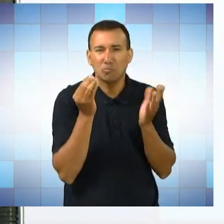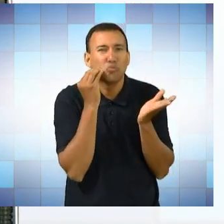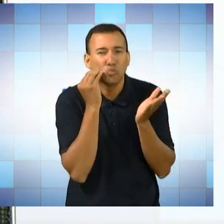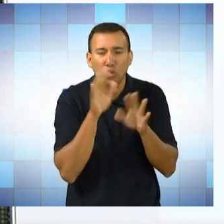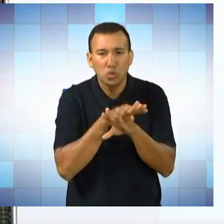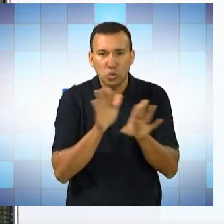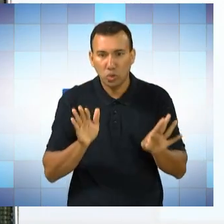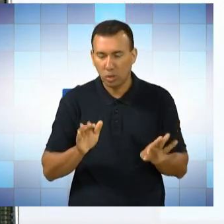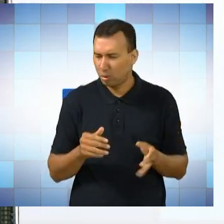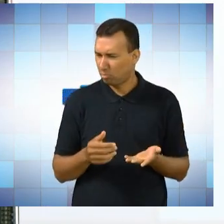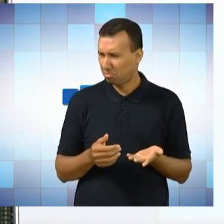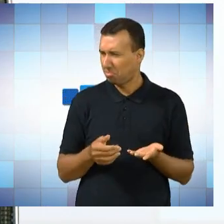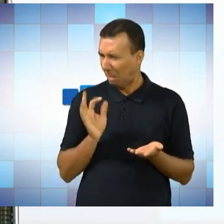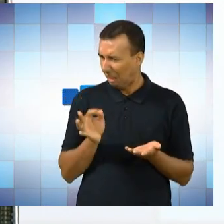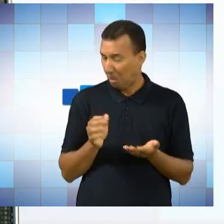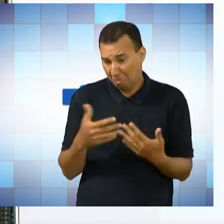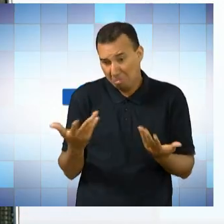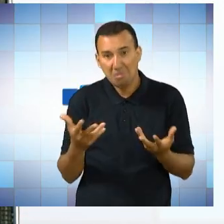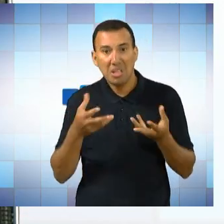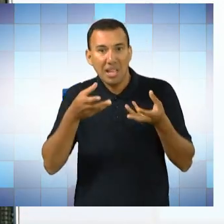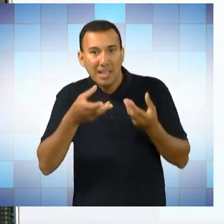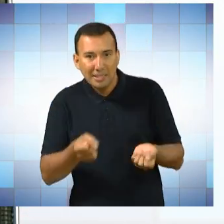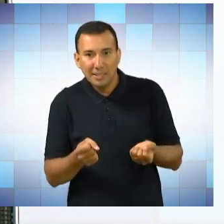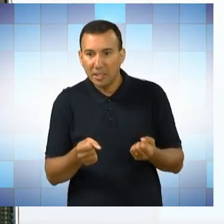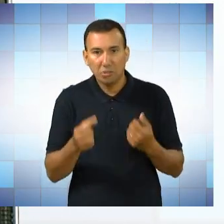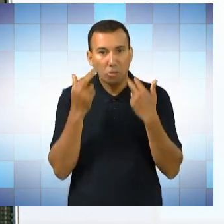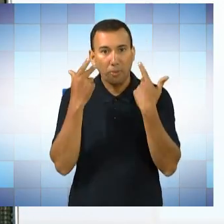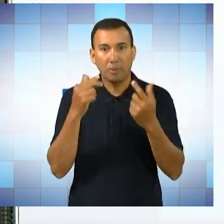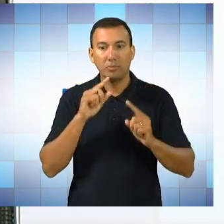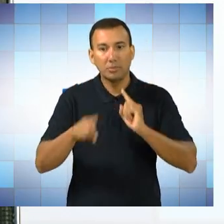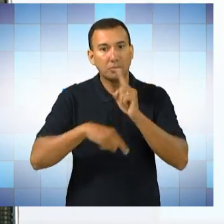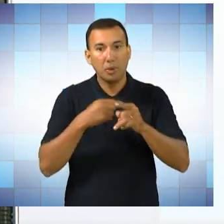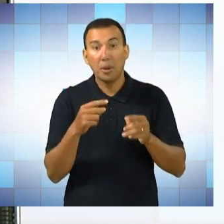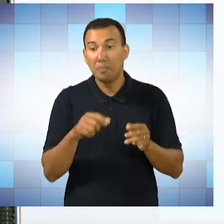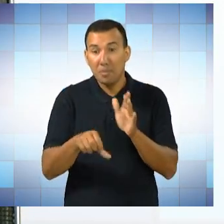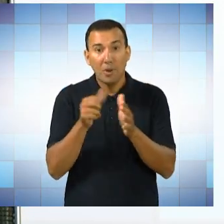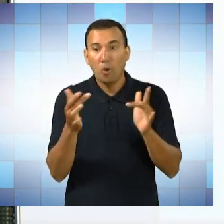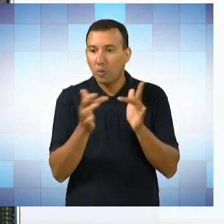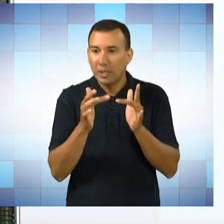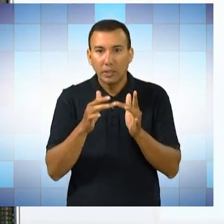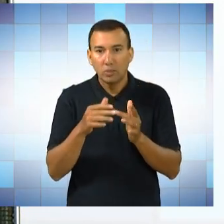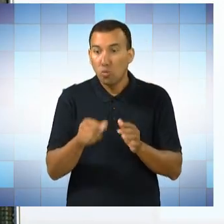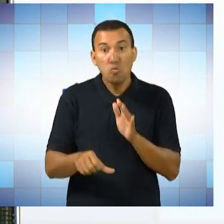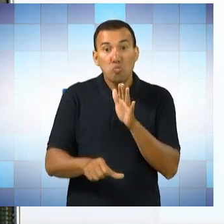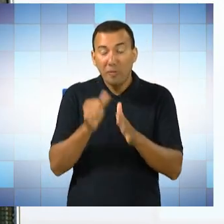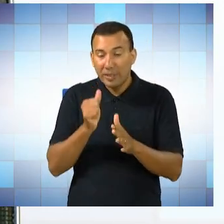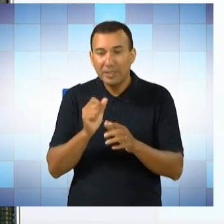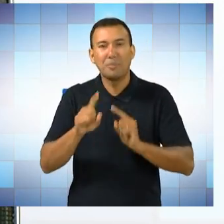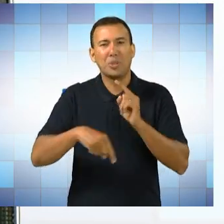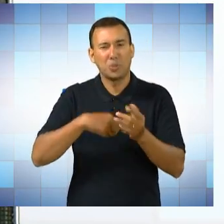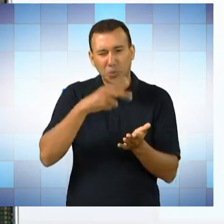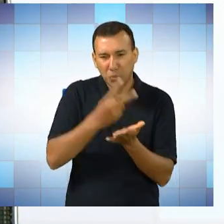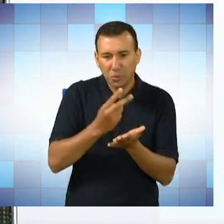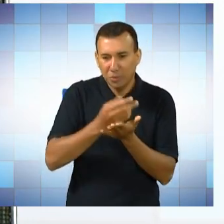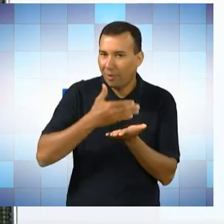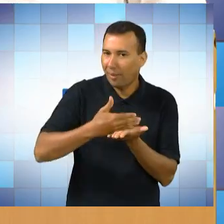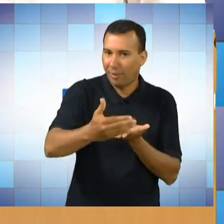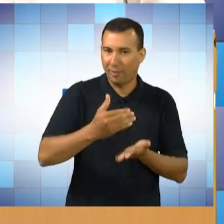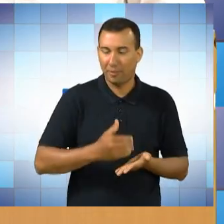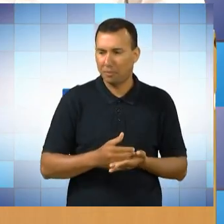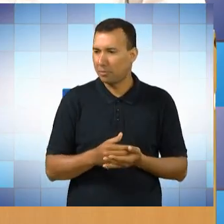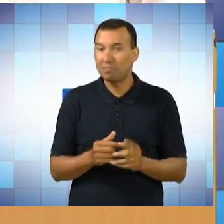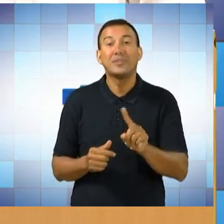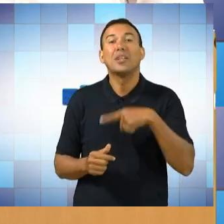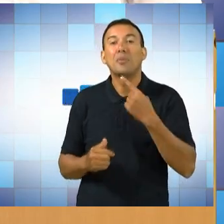despretensiosa, eu comecei esse trabalho e depois desse primeiro contato eu não consegui largar, né? E aí foi aperfeiçoando